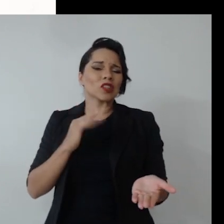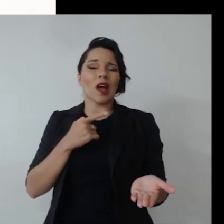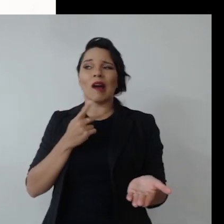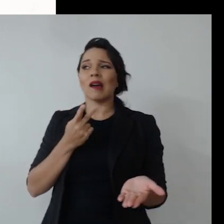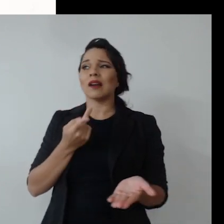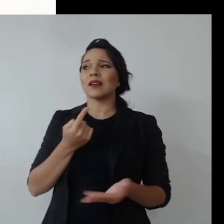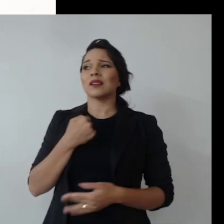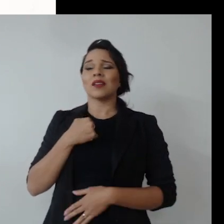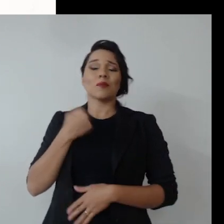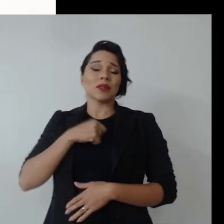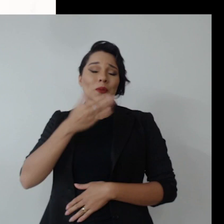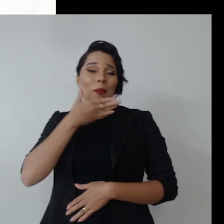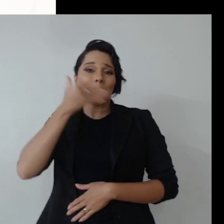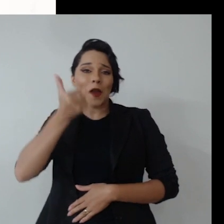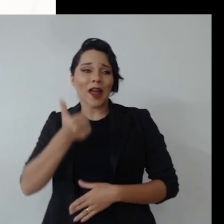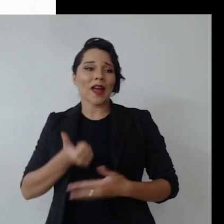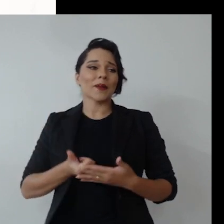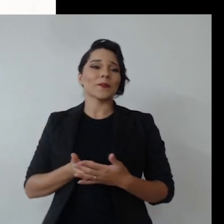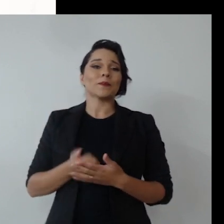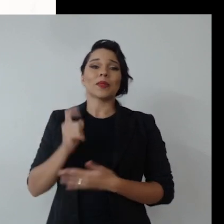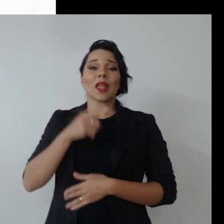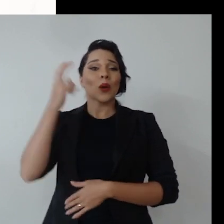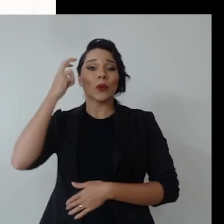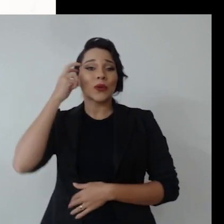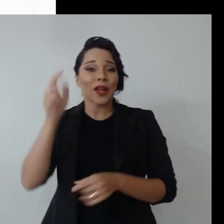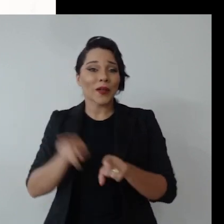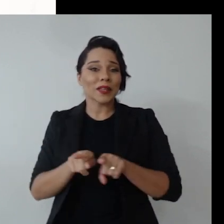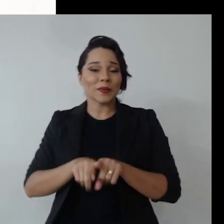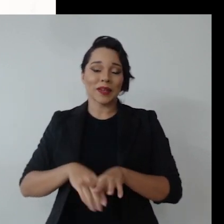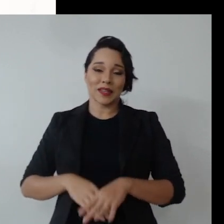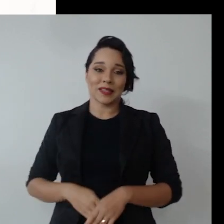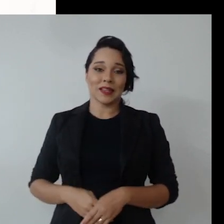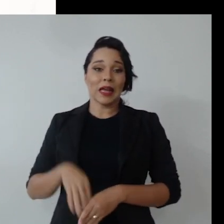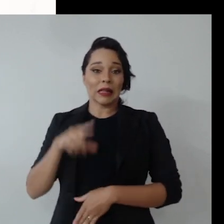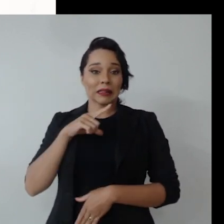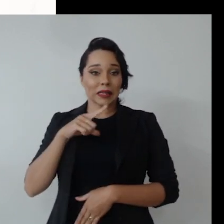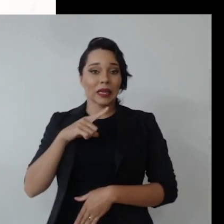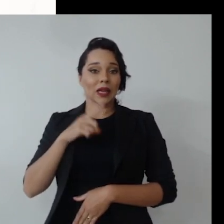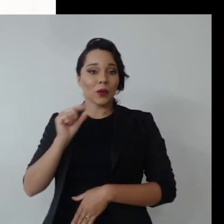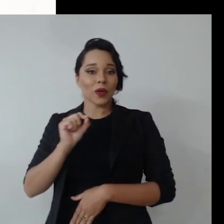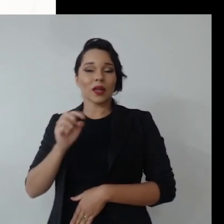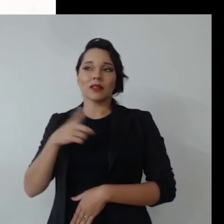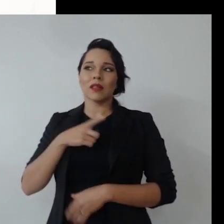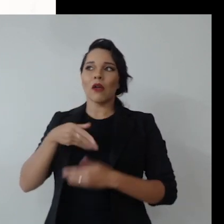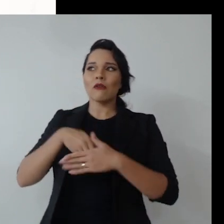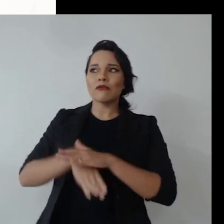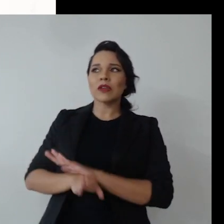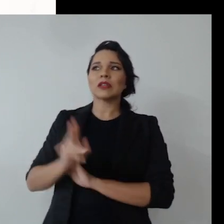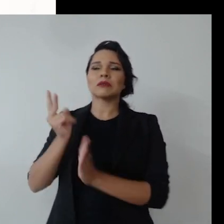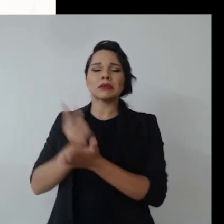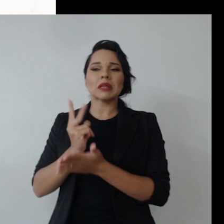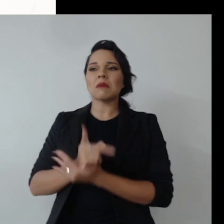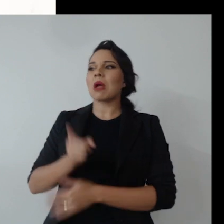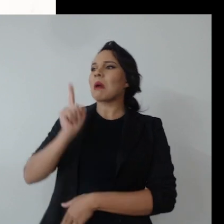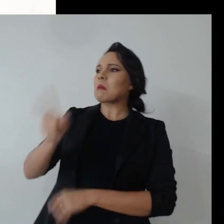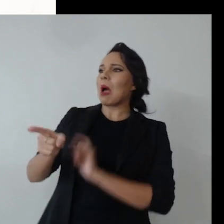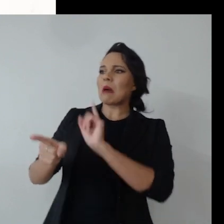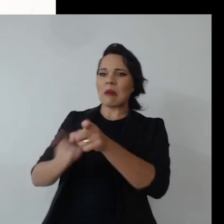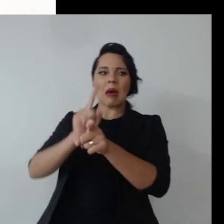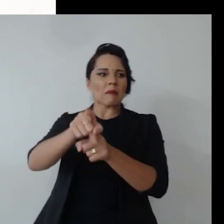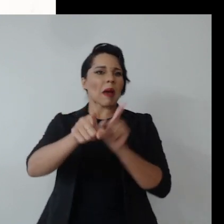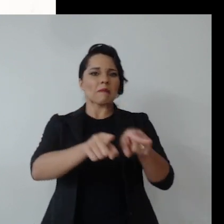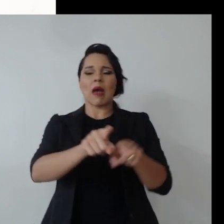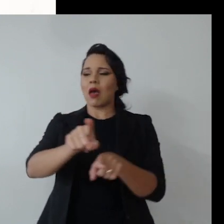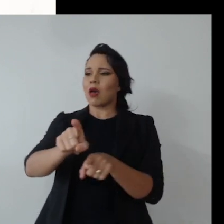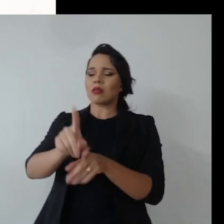assim, de eu estou procurando melhorar com isso, né? Isso é cultural também. A gente tem um vício de estar sempre apontando o dedo para o